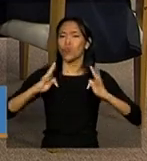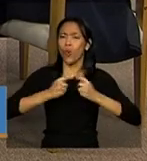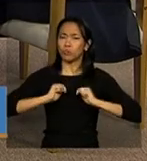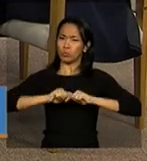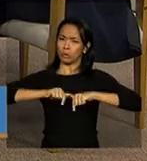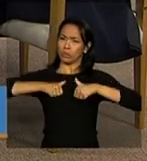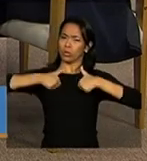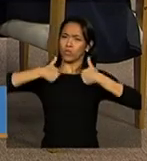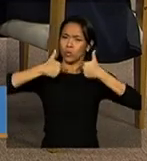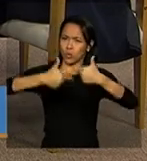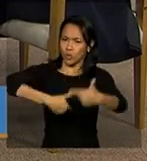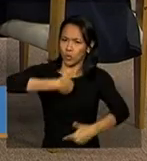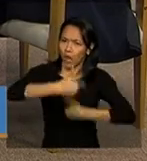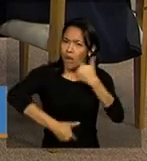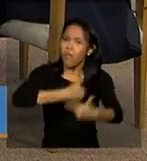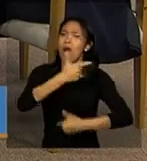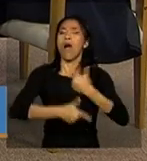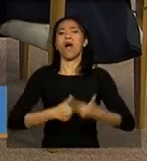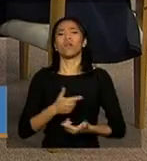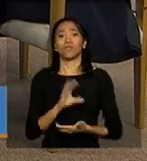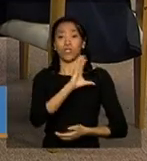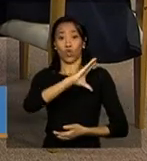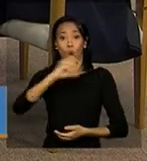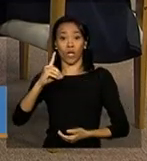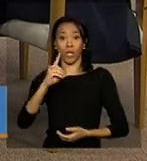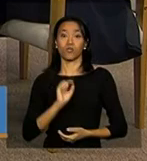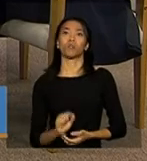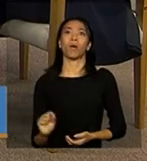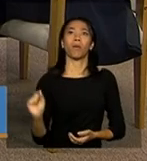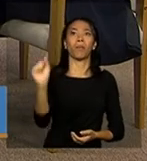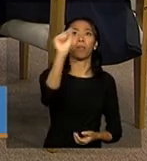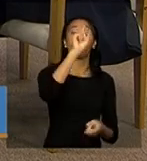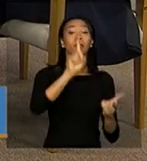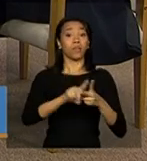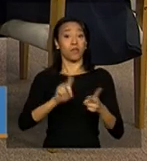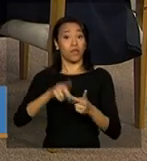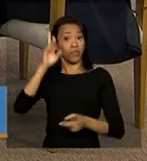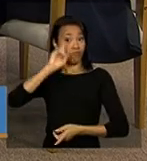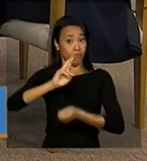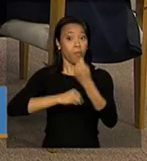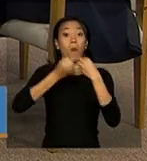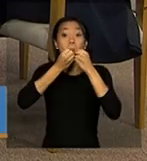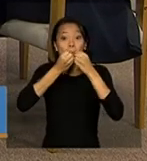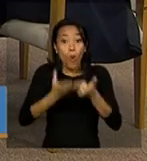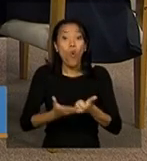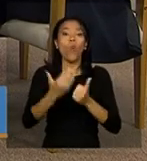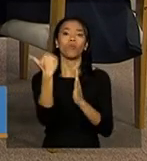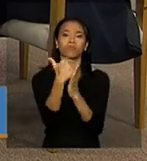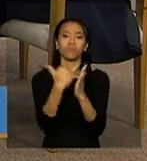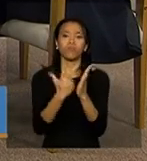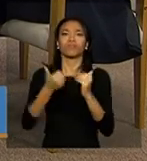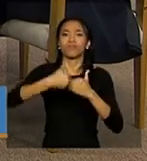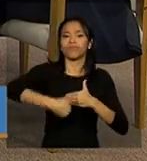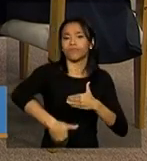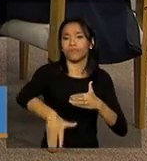gestões municipais, as coordenações estaduais vêm fazendo para fazer uma boa gestão do programa, não serão revertidos em recursos, em